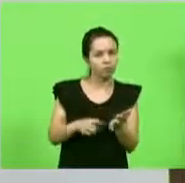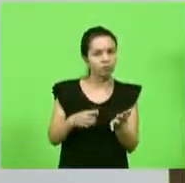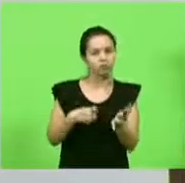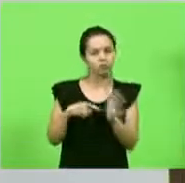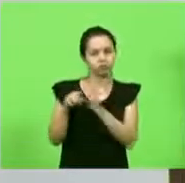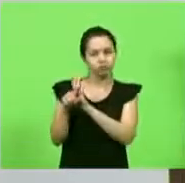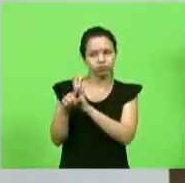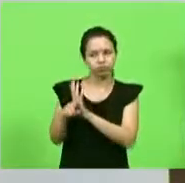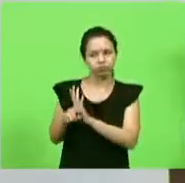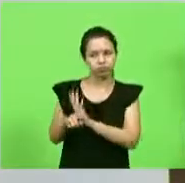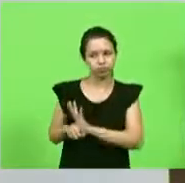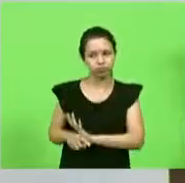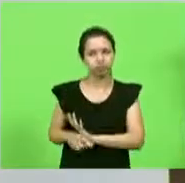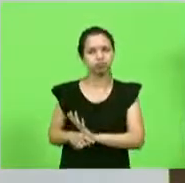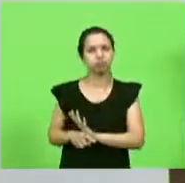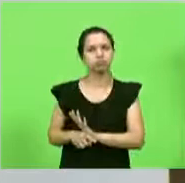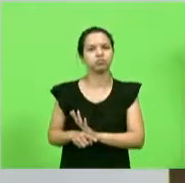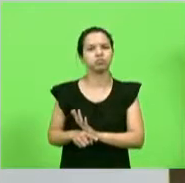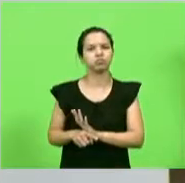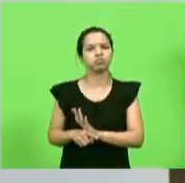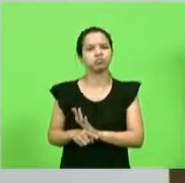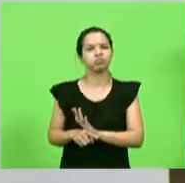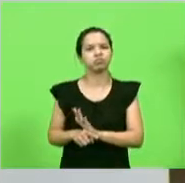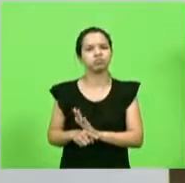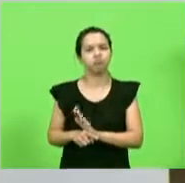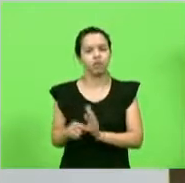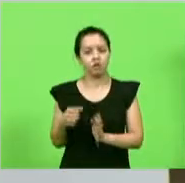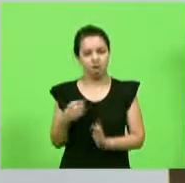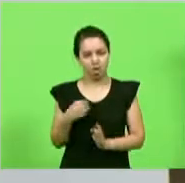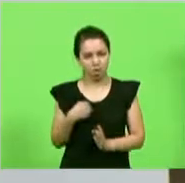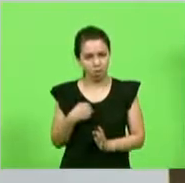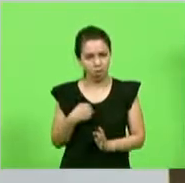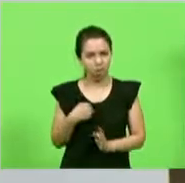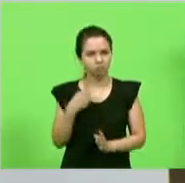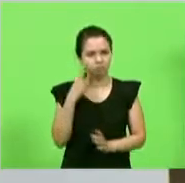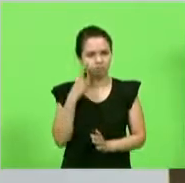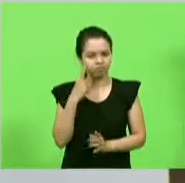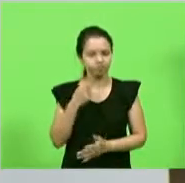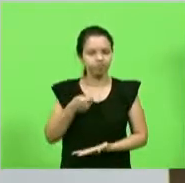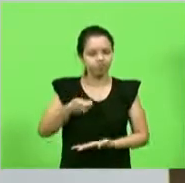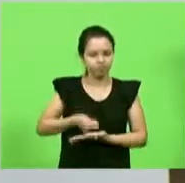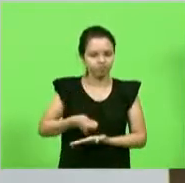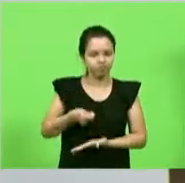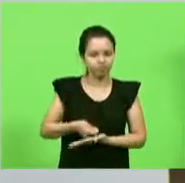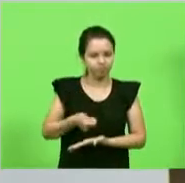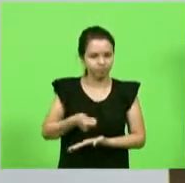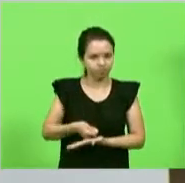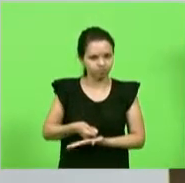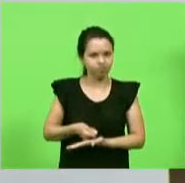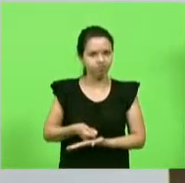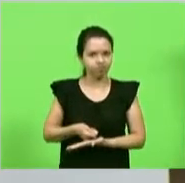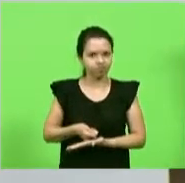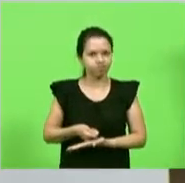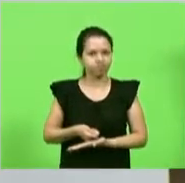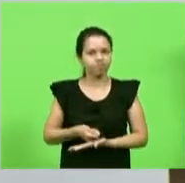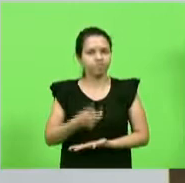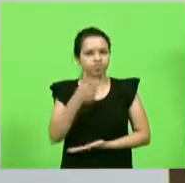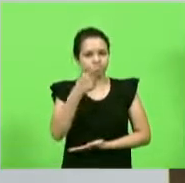fatos e me achei na obrigação de alguém que